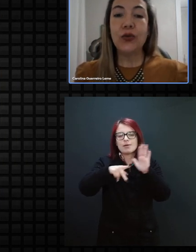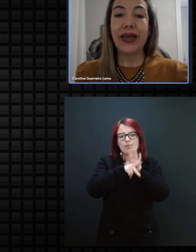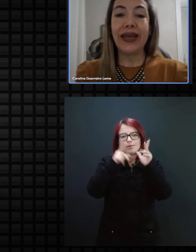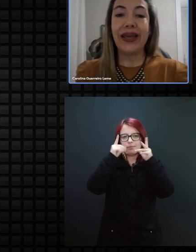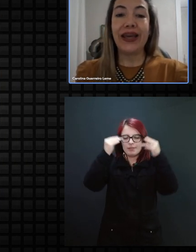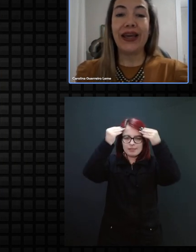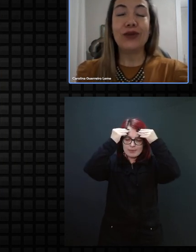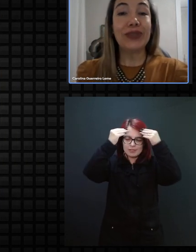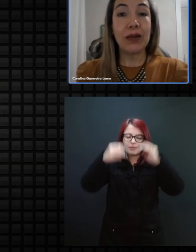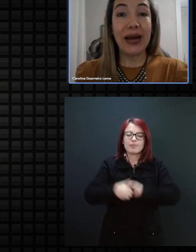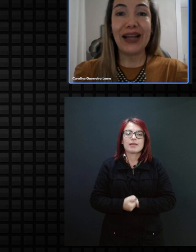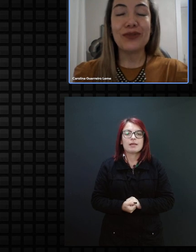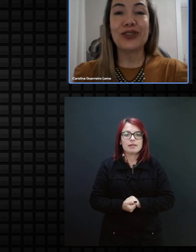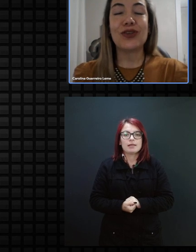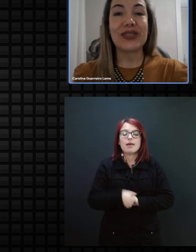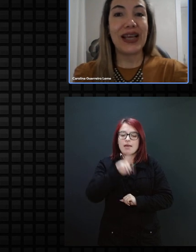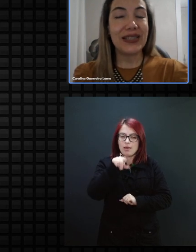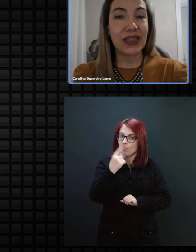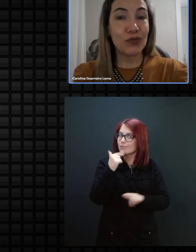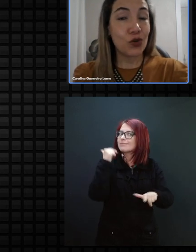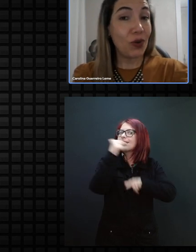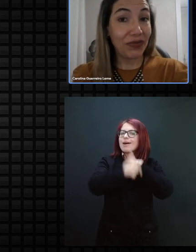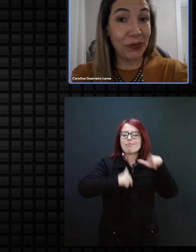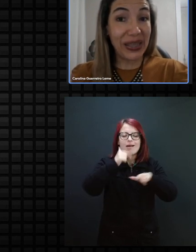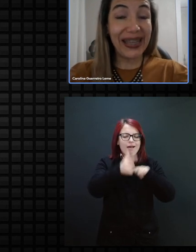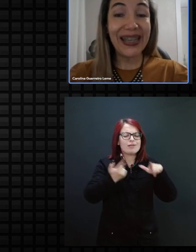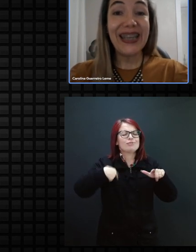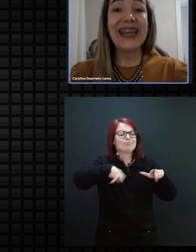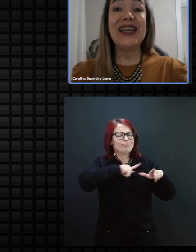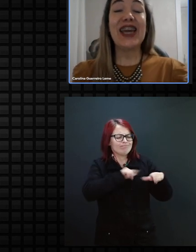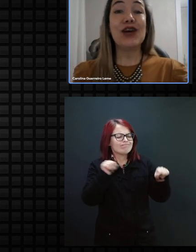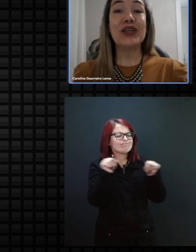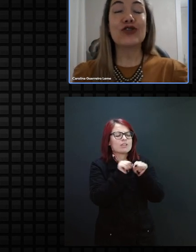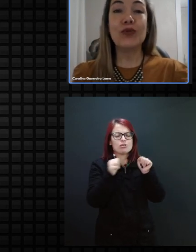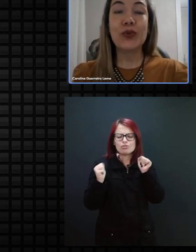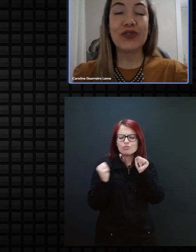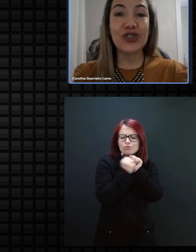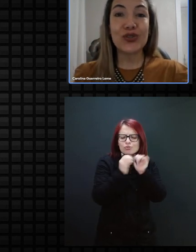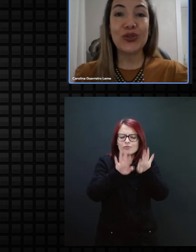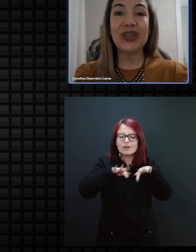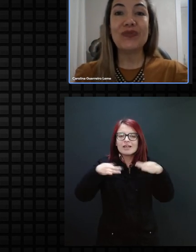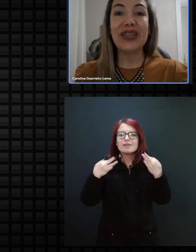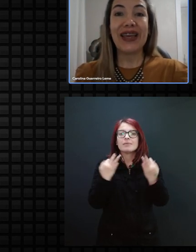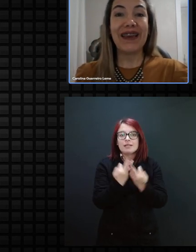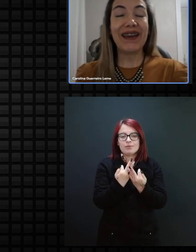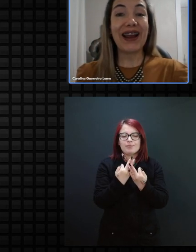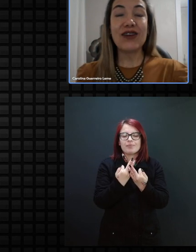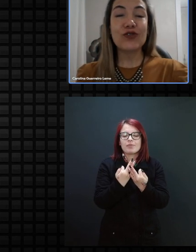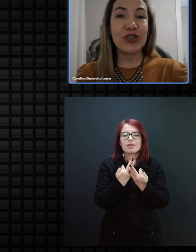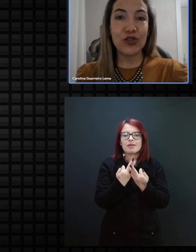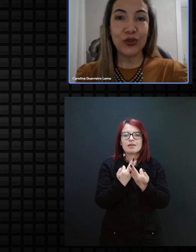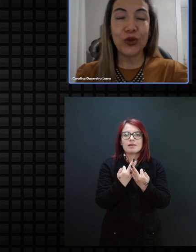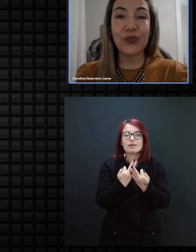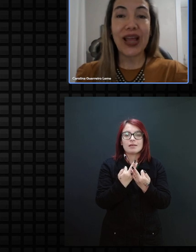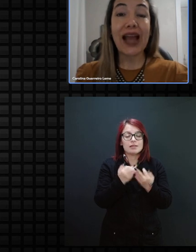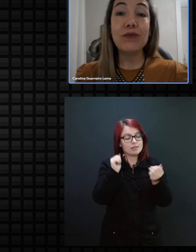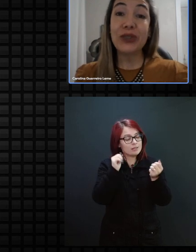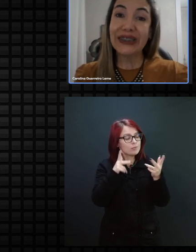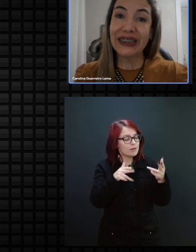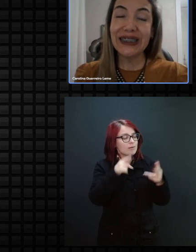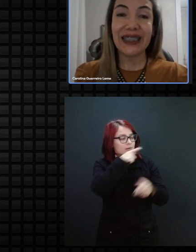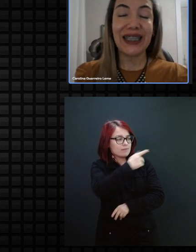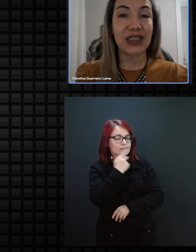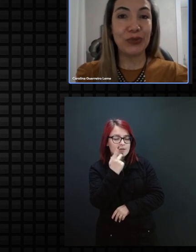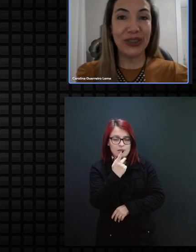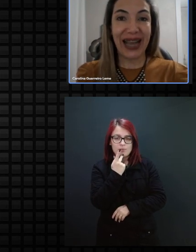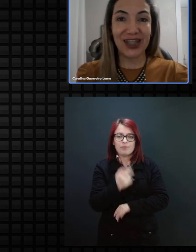Então, é um trabalho que nós realizamos com a família e, realmente, como o professor Carlos mencionou, a